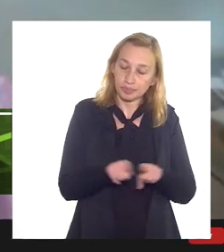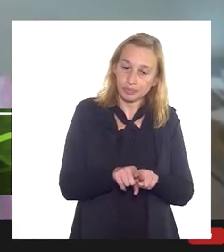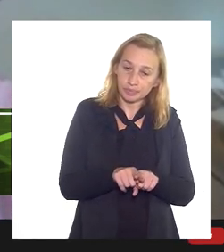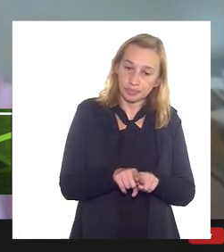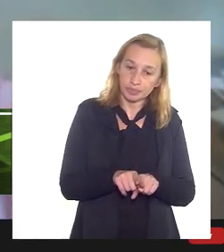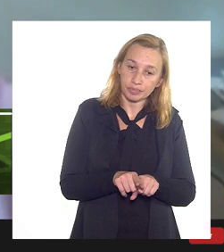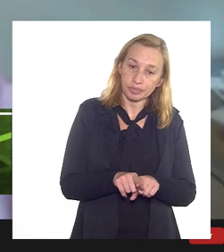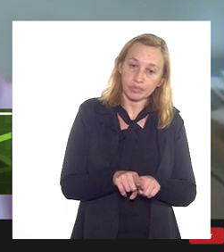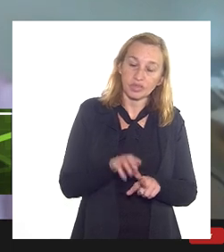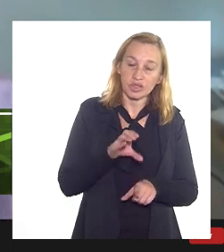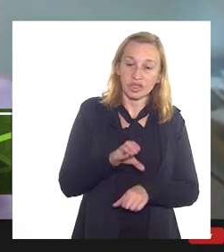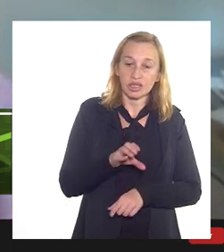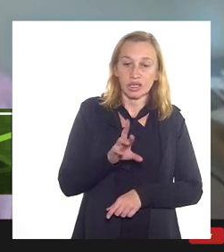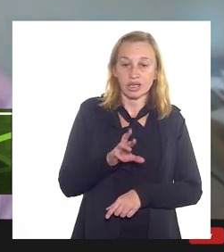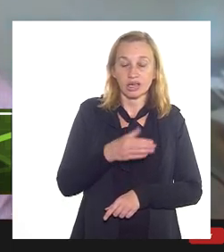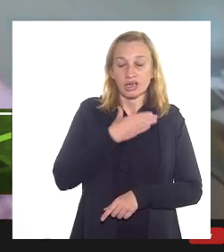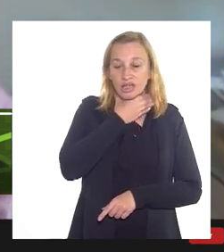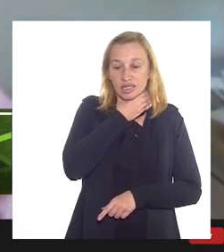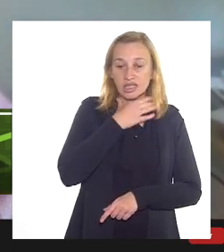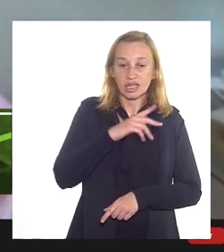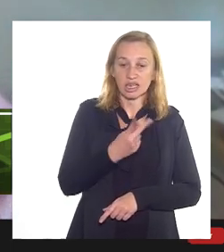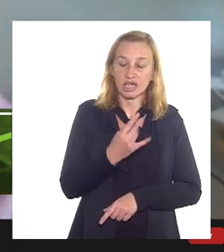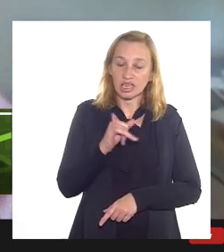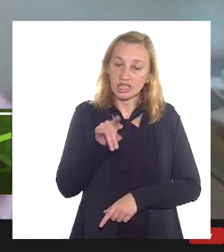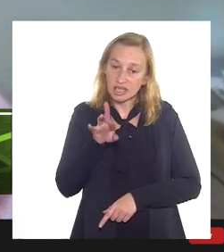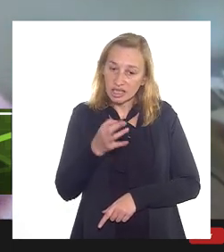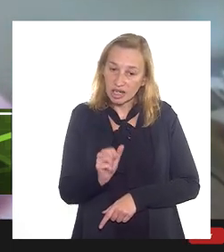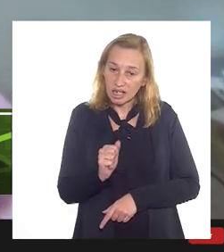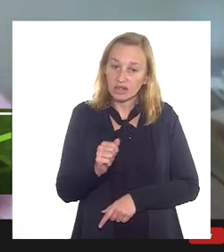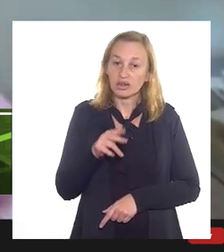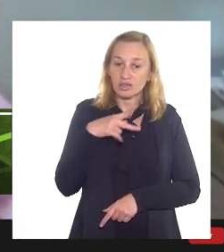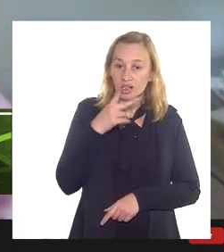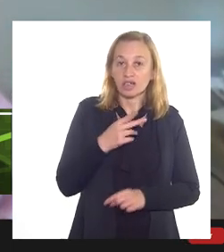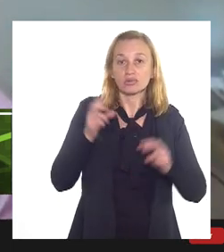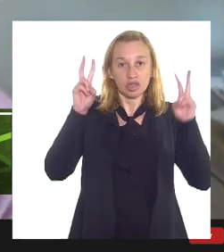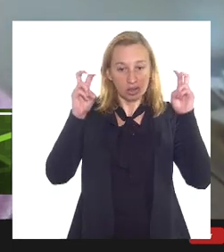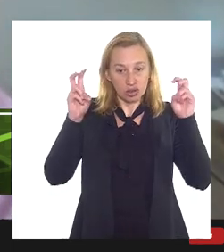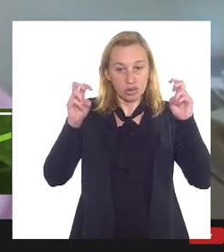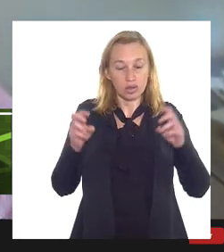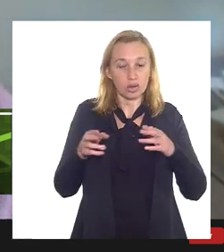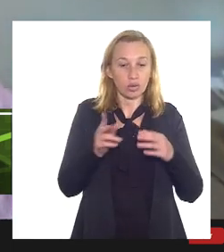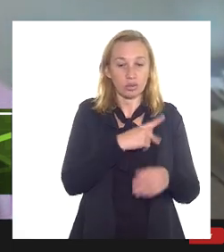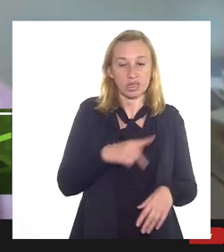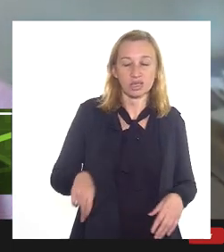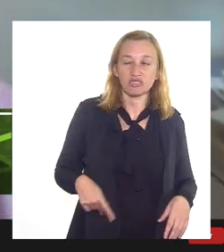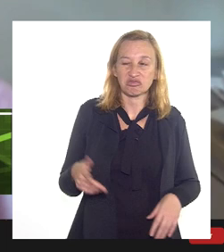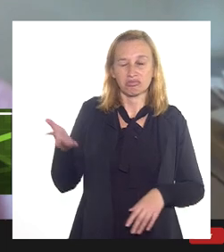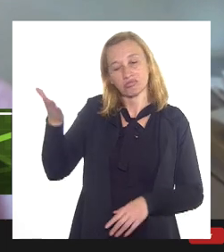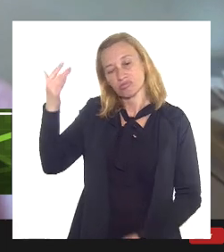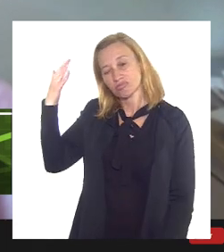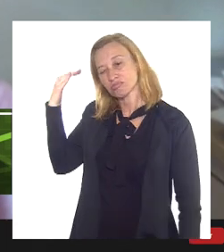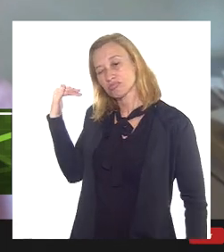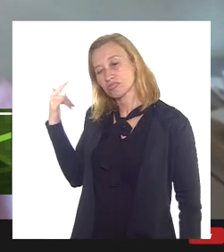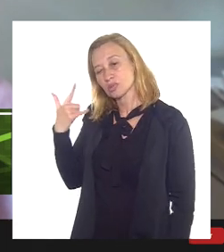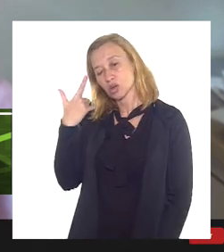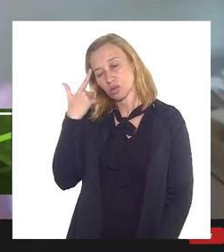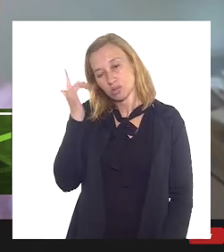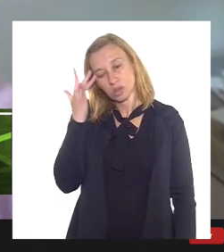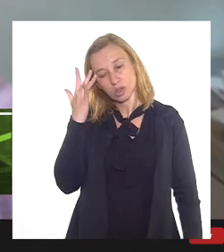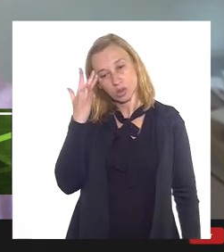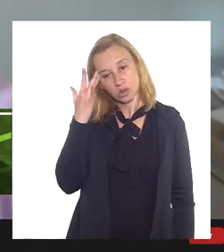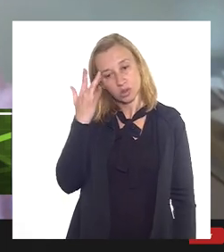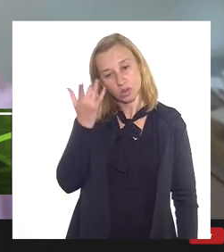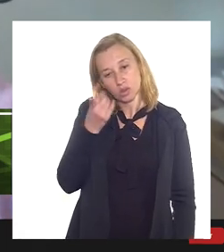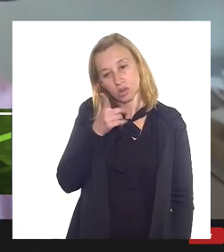crise hídrica presidir, nós levantamos a questão e o presidente da época que eu acho que era o deputado